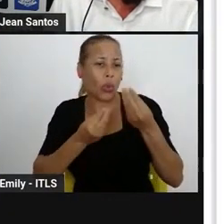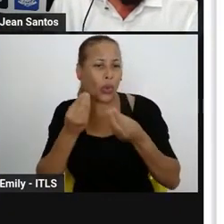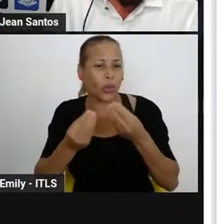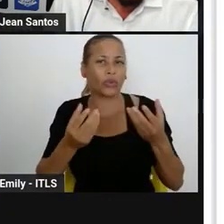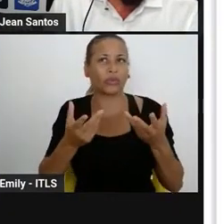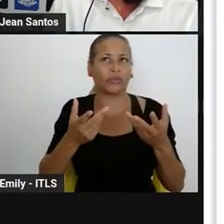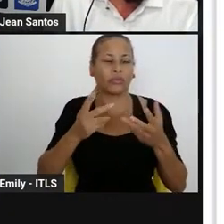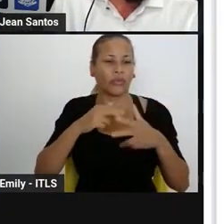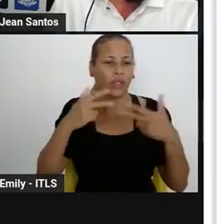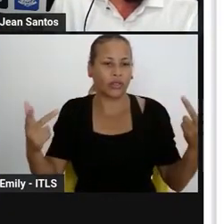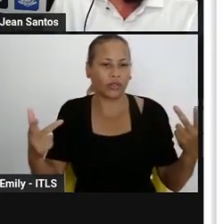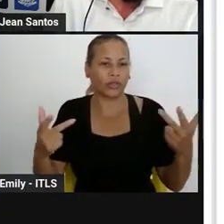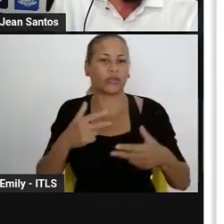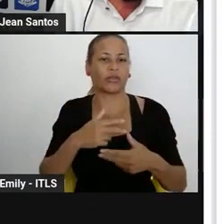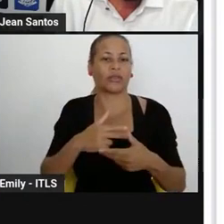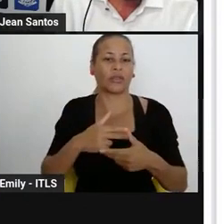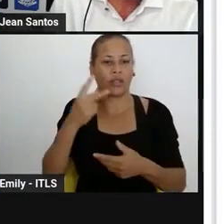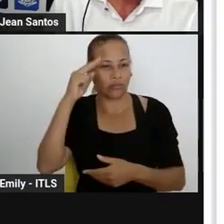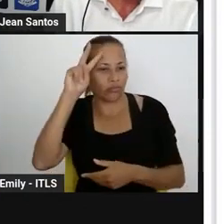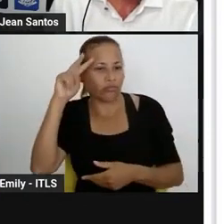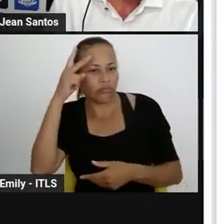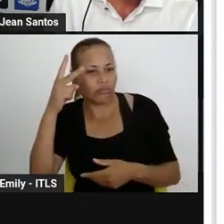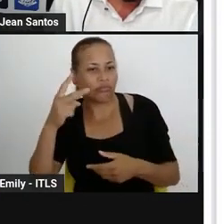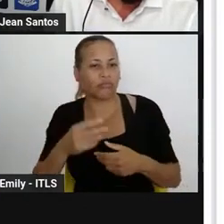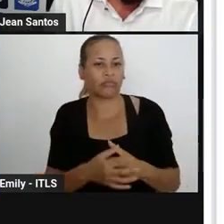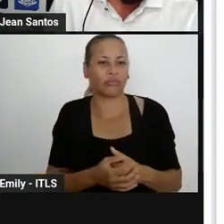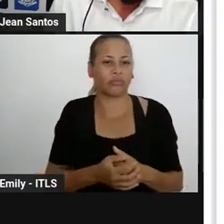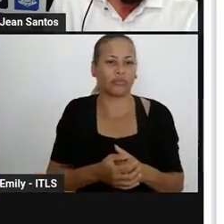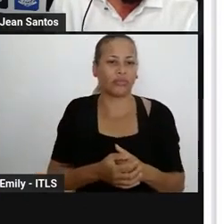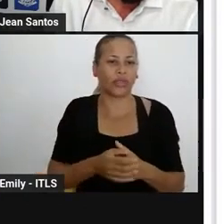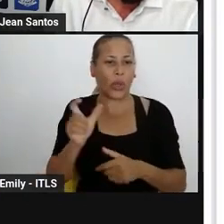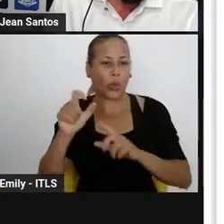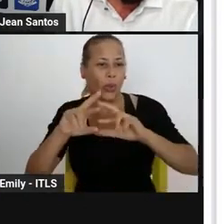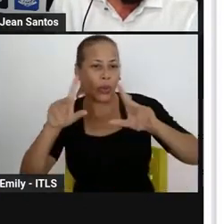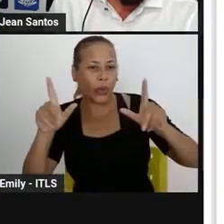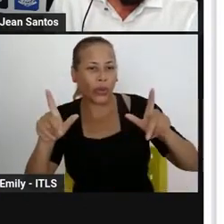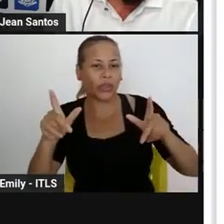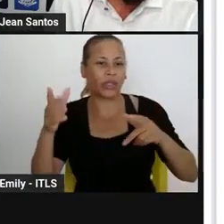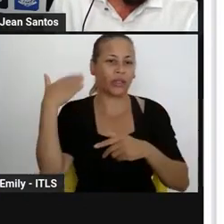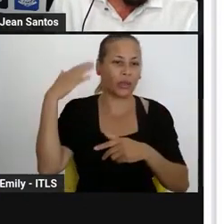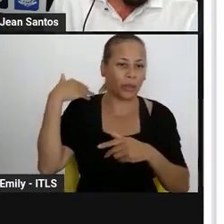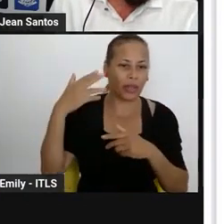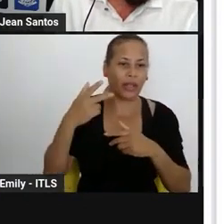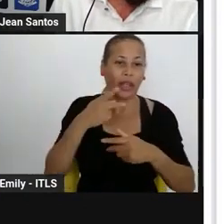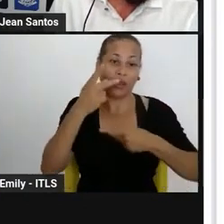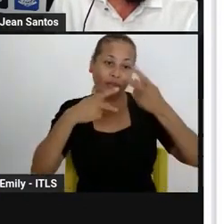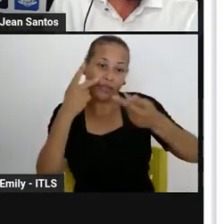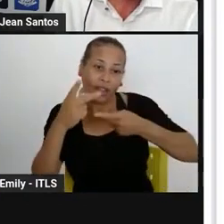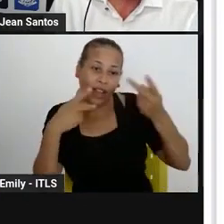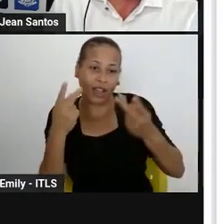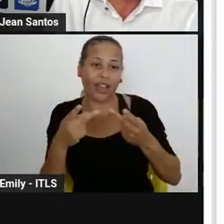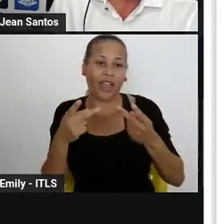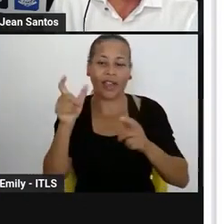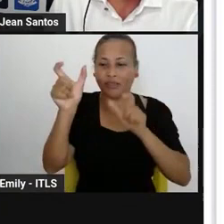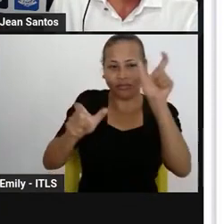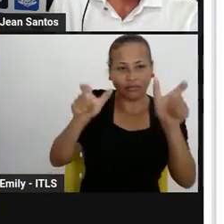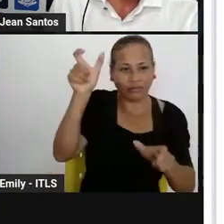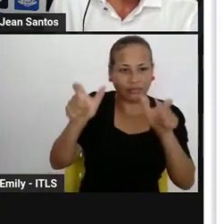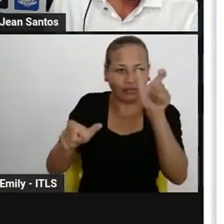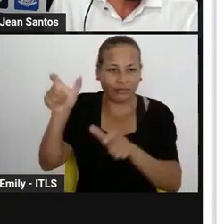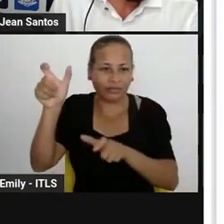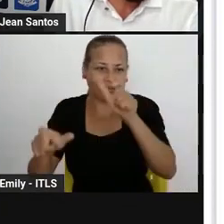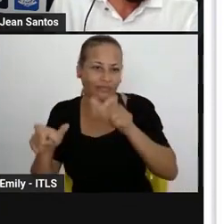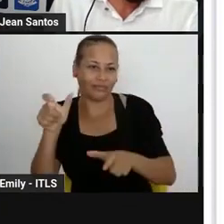fantásticos e de aventura, crônica, texto dramático, narrativa, infanto e juvenil